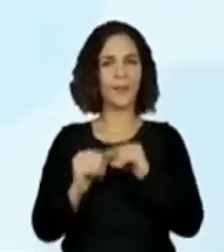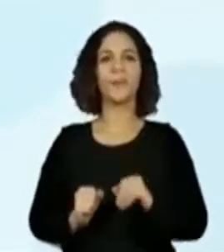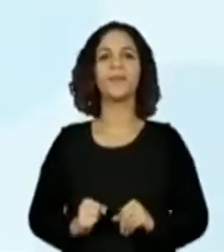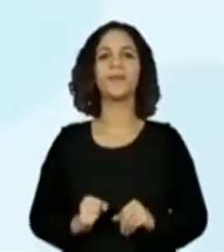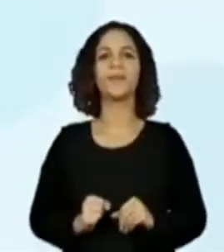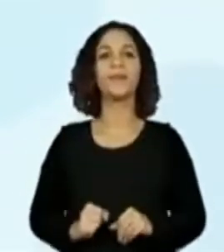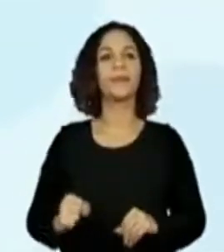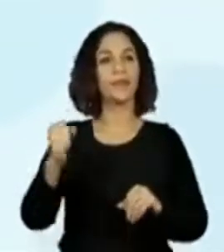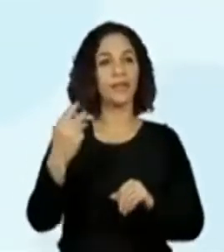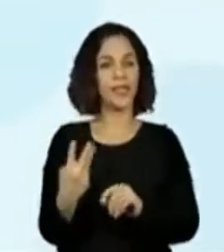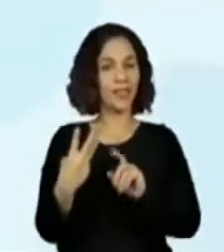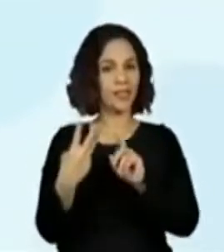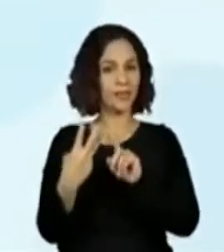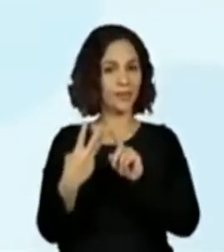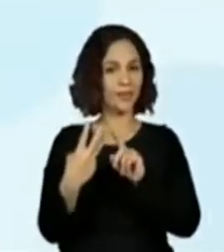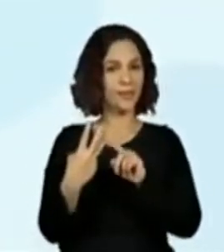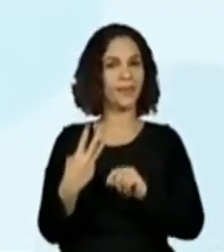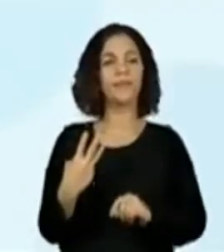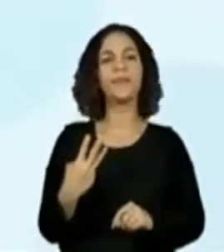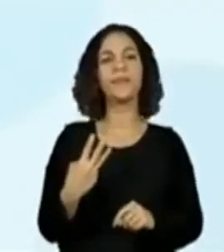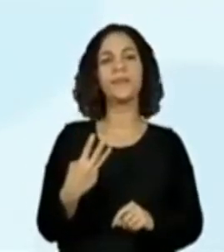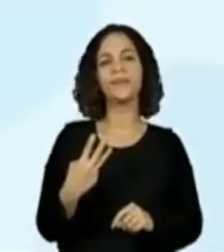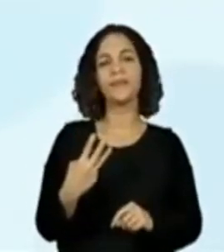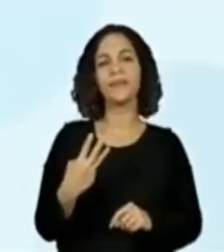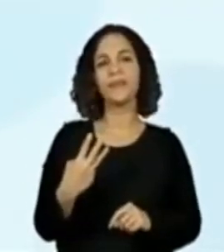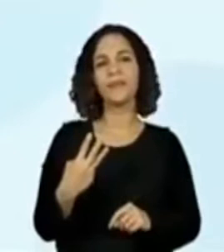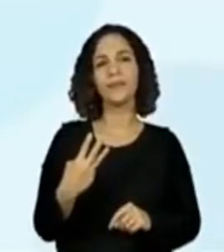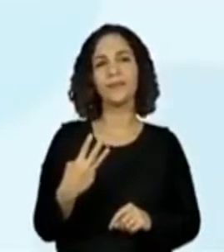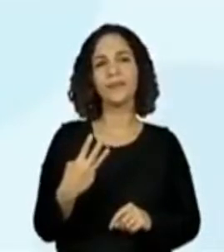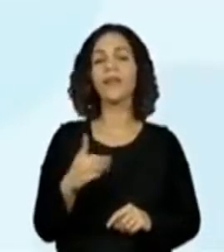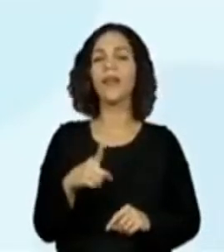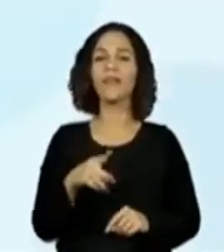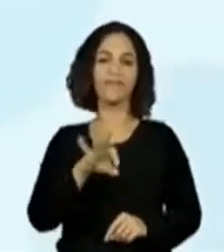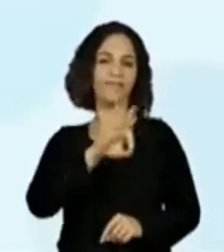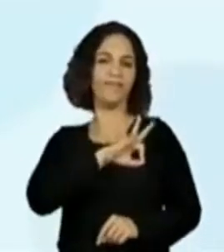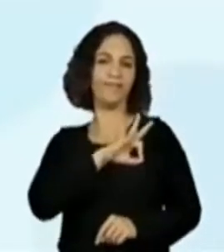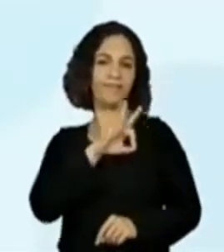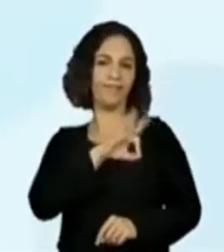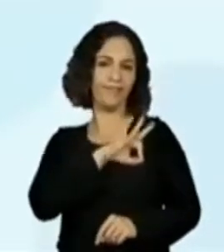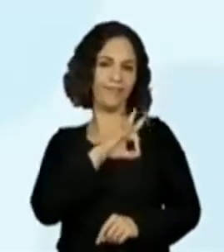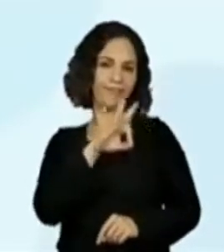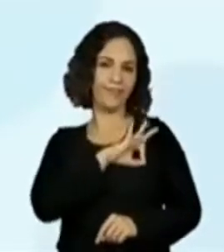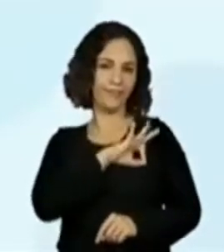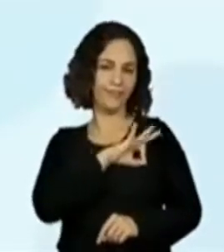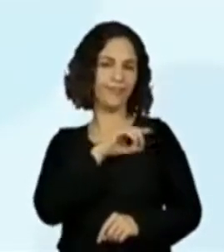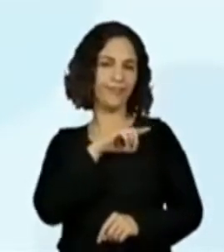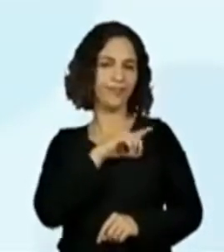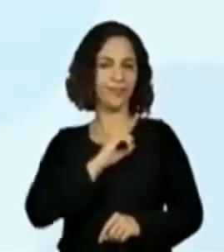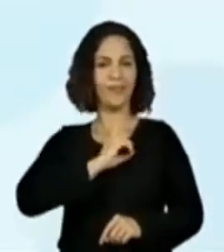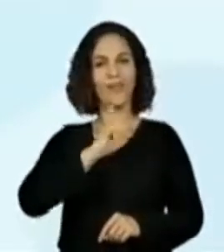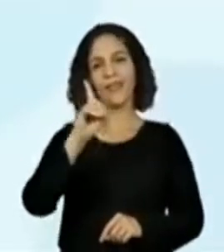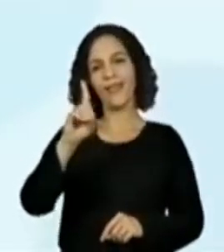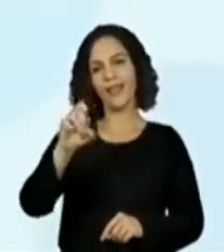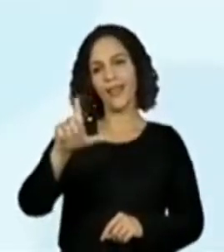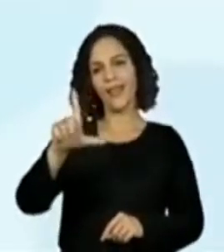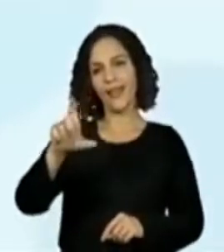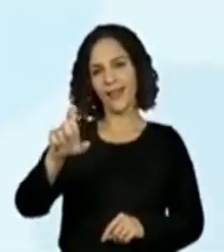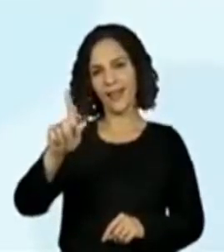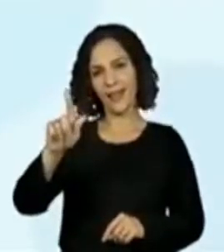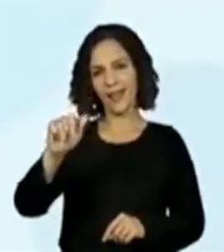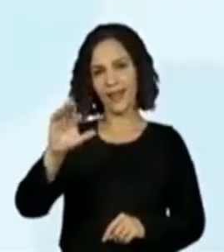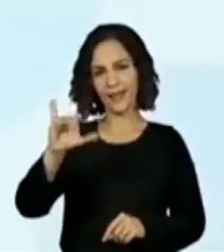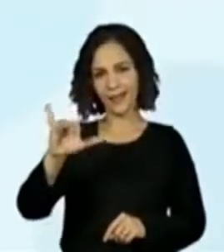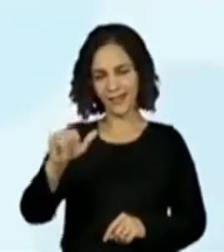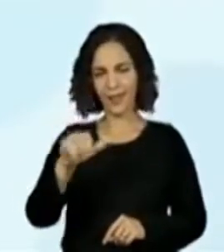A figura número 3, é uma delegacia de polícia. E a figura